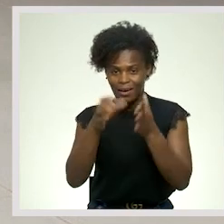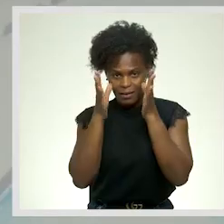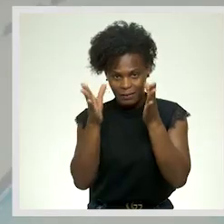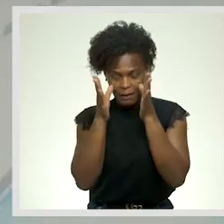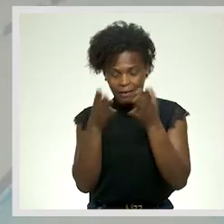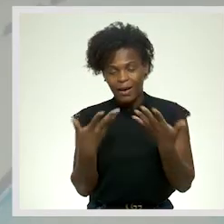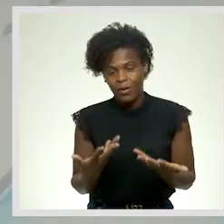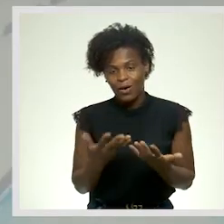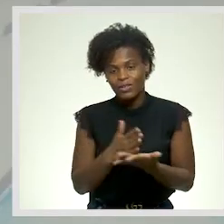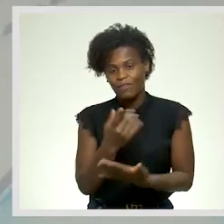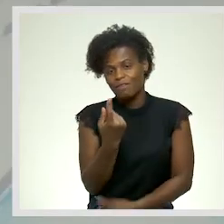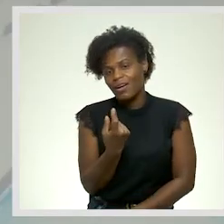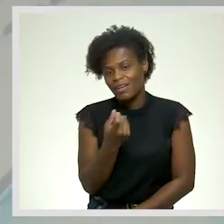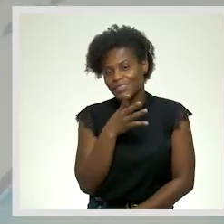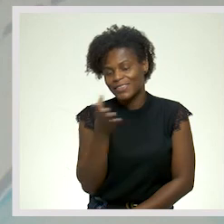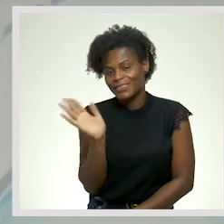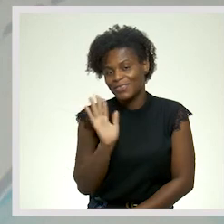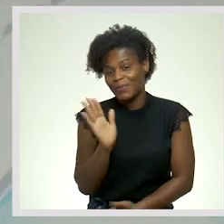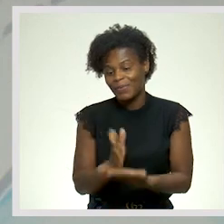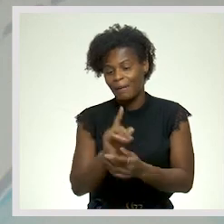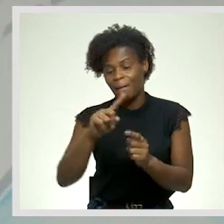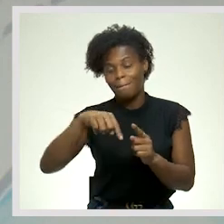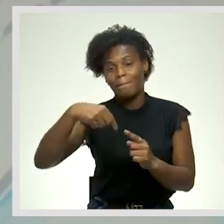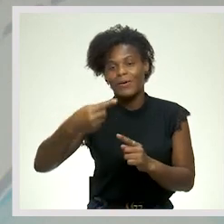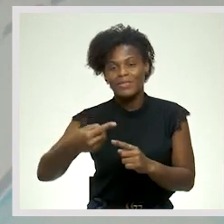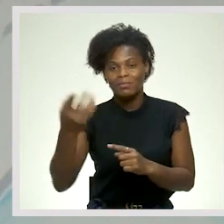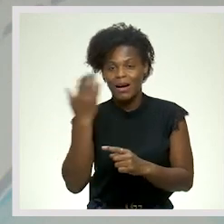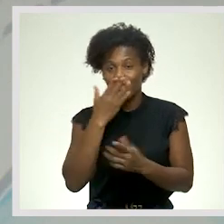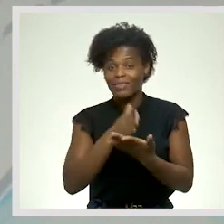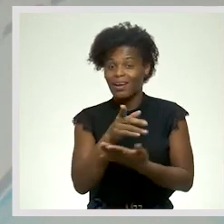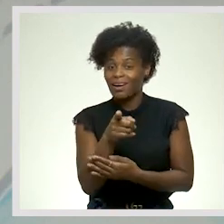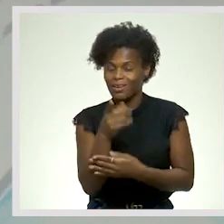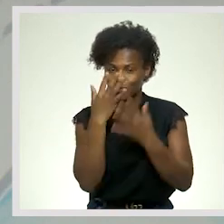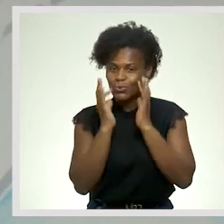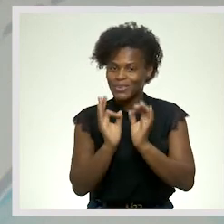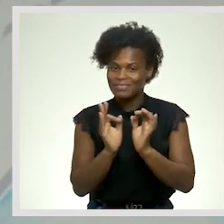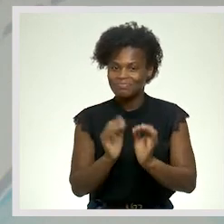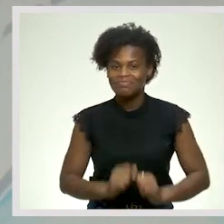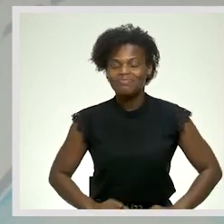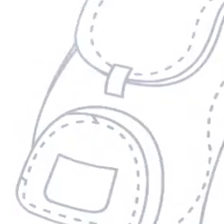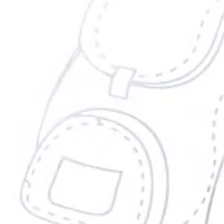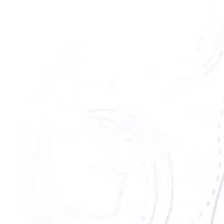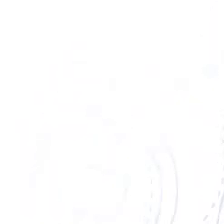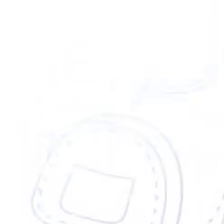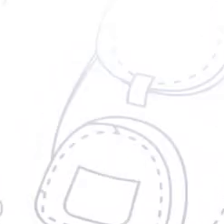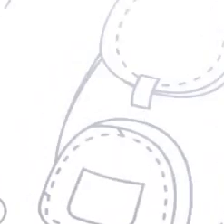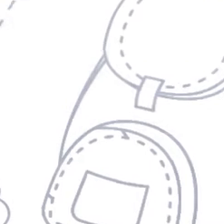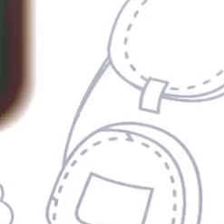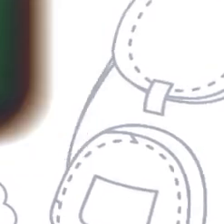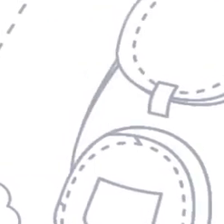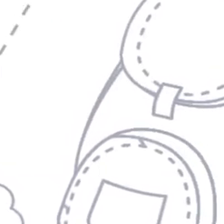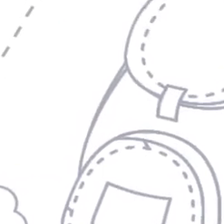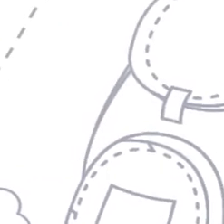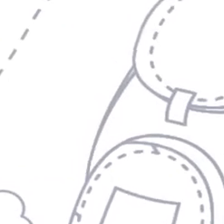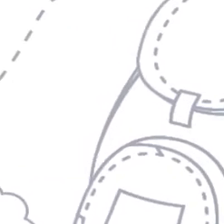Agora só nos resta Despedir Até a próxima aula Até lá Cuide-se Tchau aí